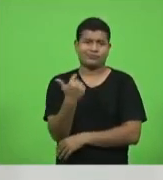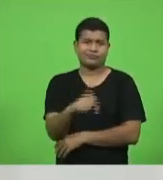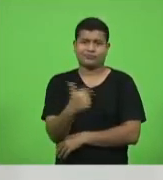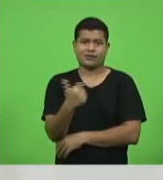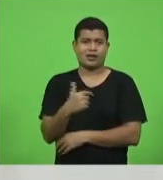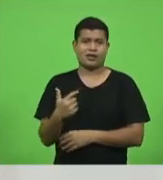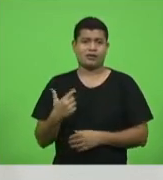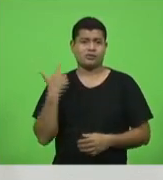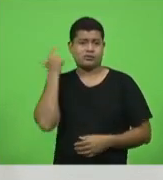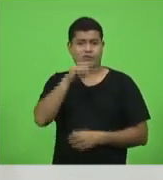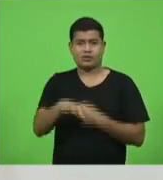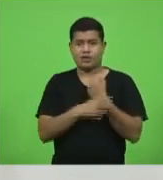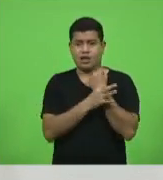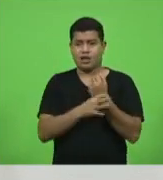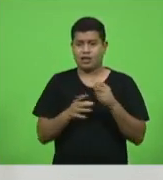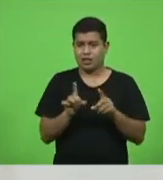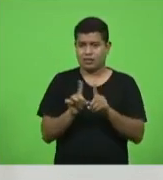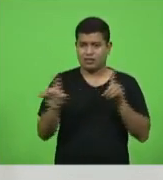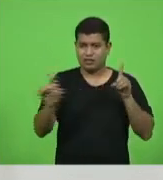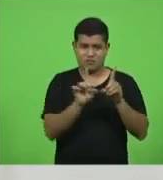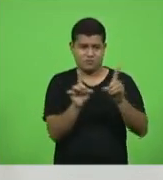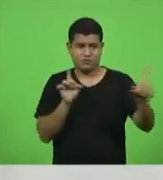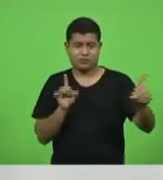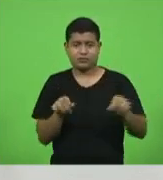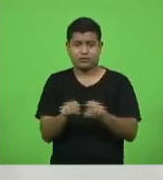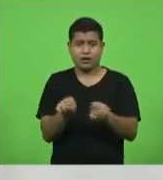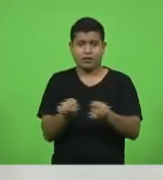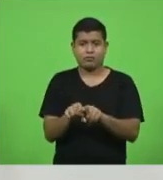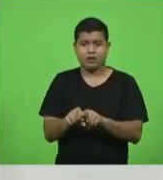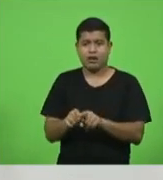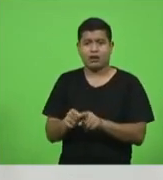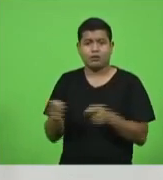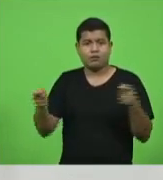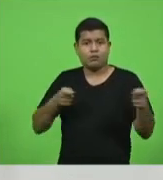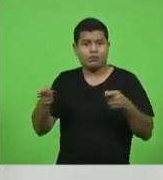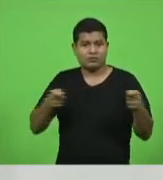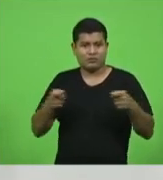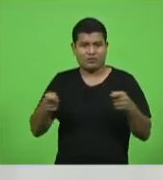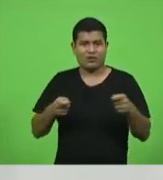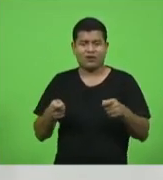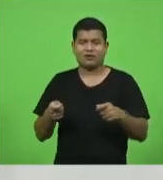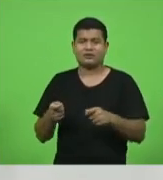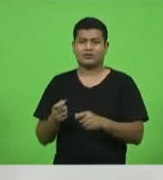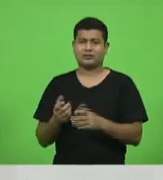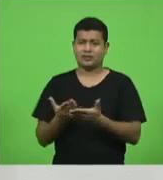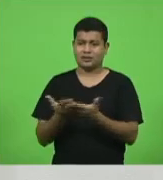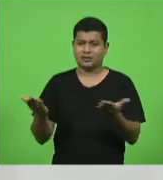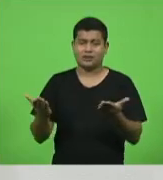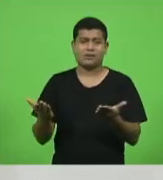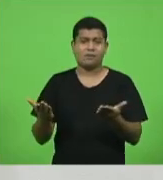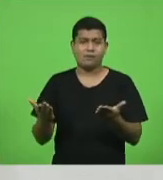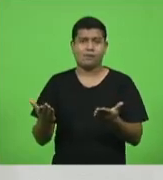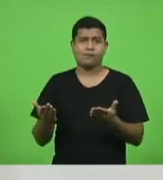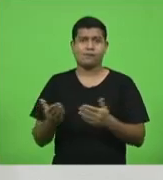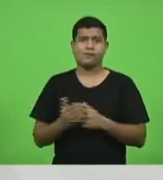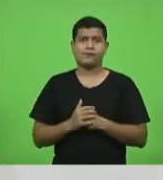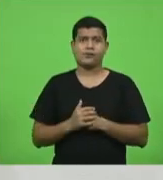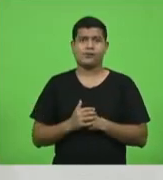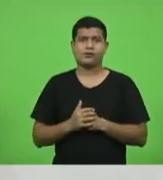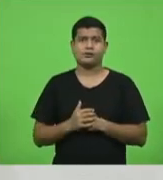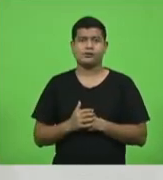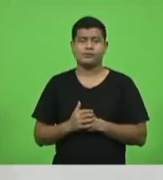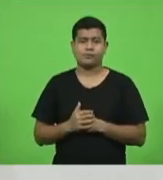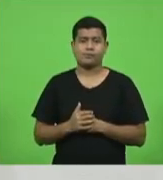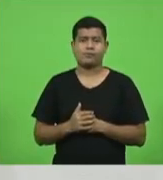o distanciamento, medição de temperatura, não aglomeração. E nós estamos vendo a pandemia